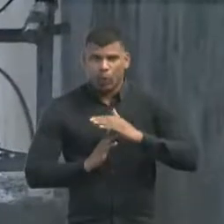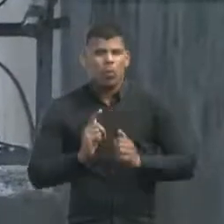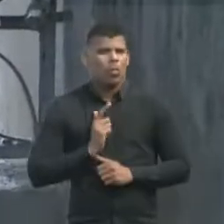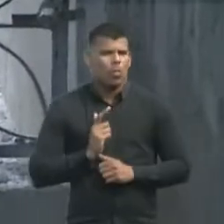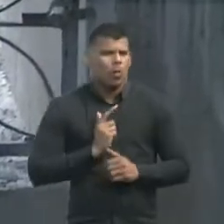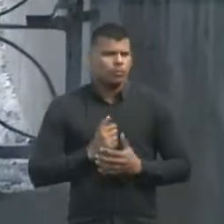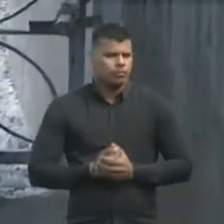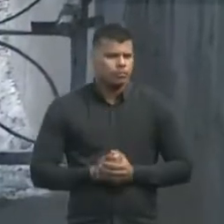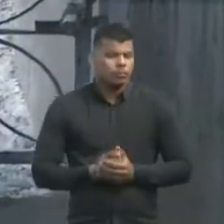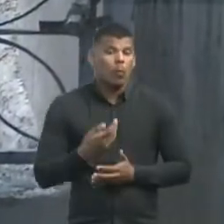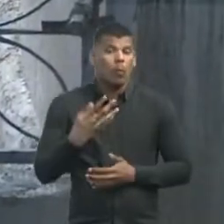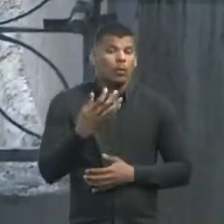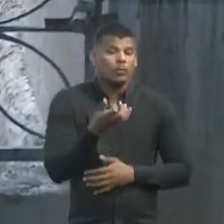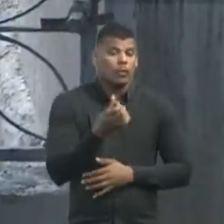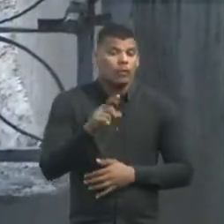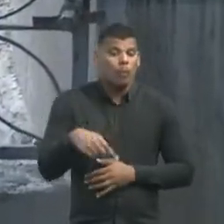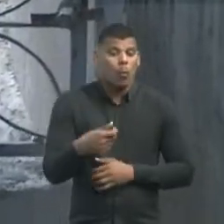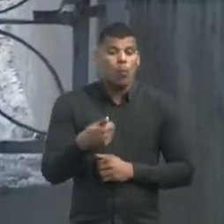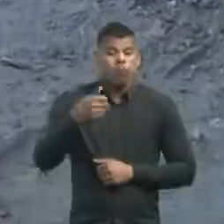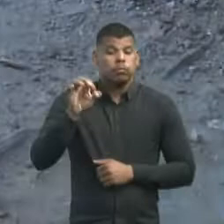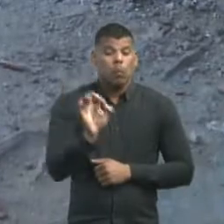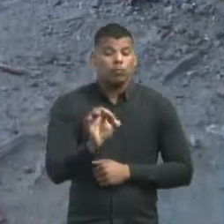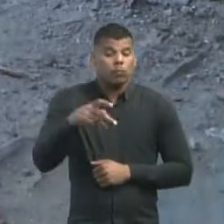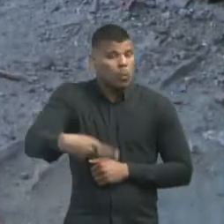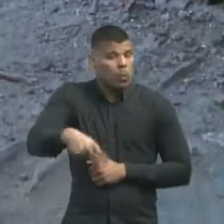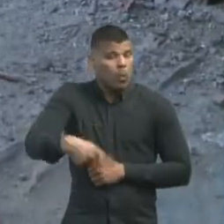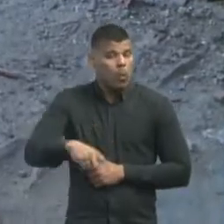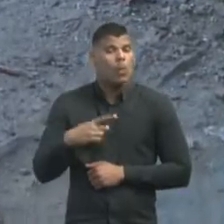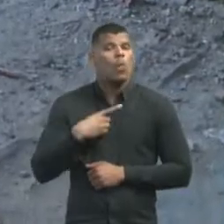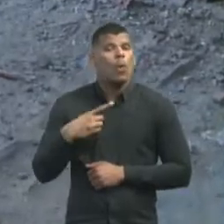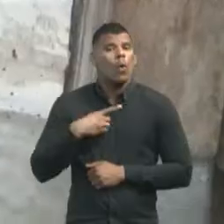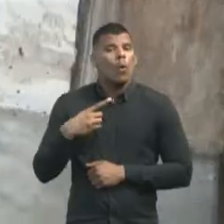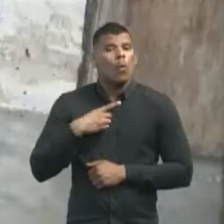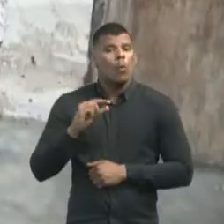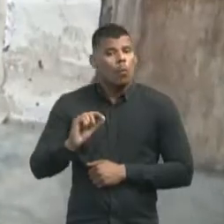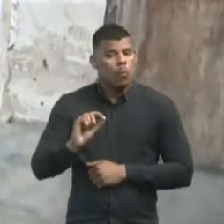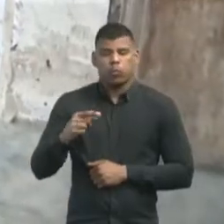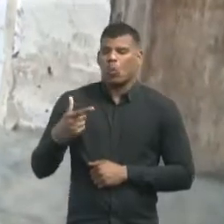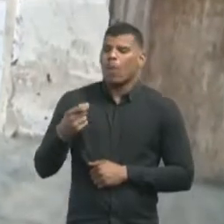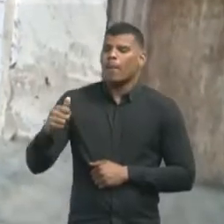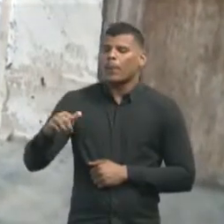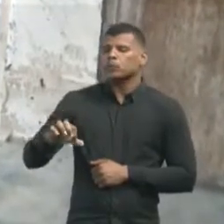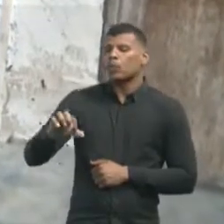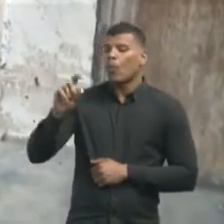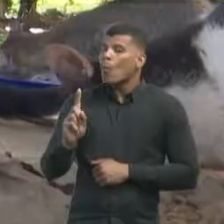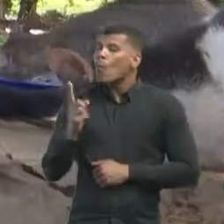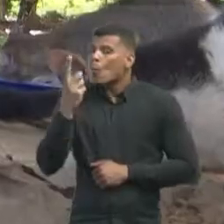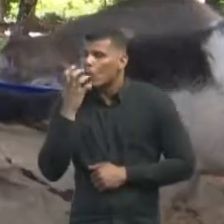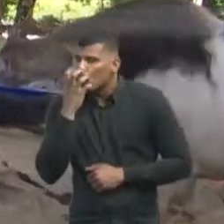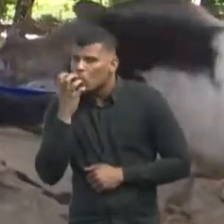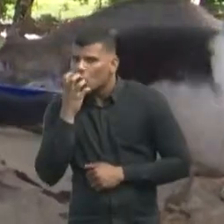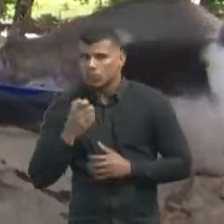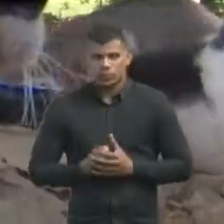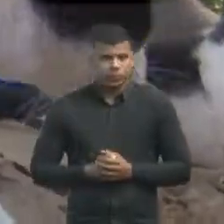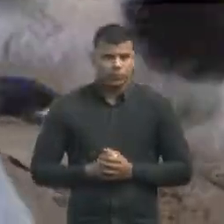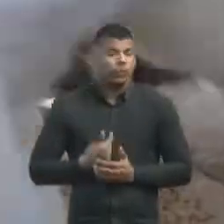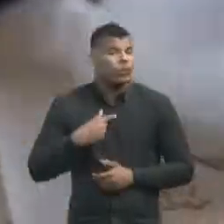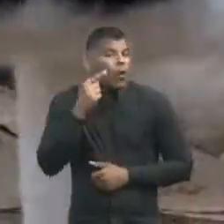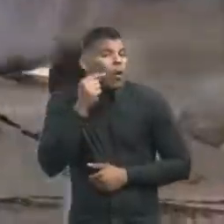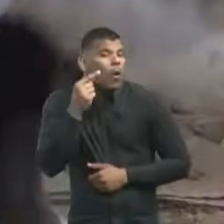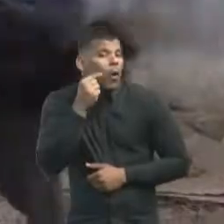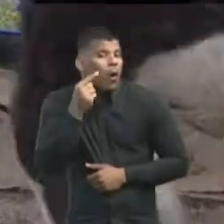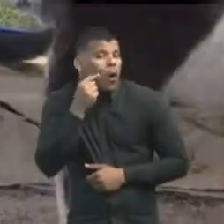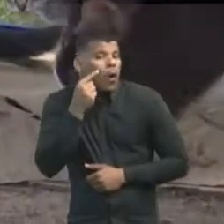46,1% dos domicílios tinham em 2019 pelo menos um cachorro. Já os gatos eram